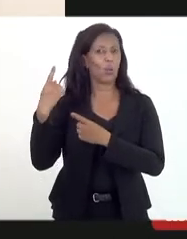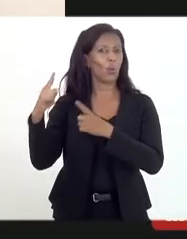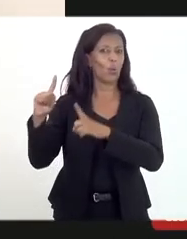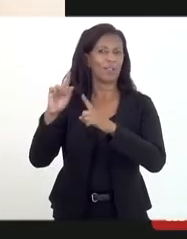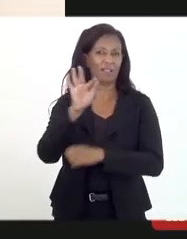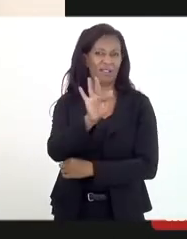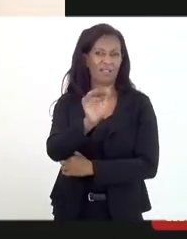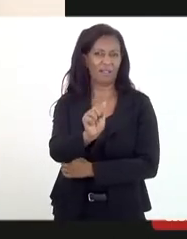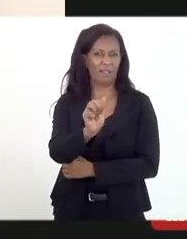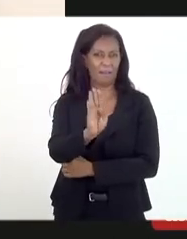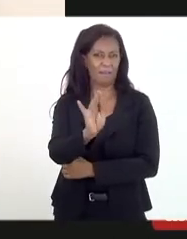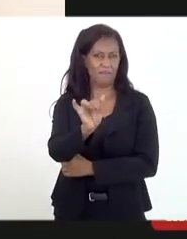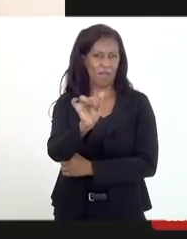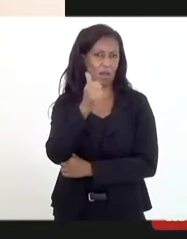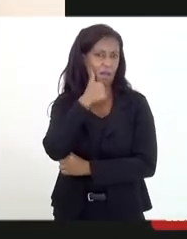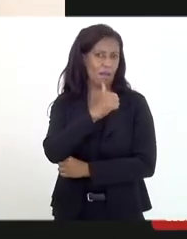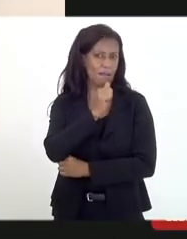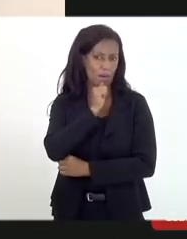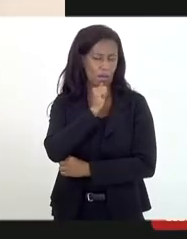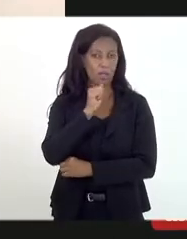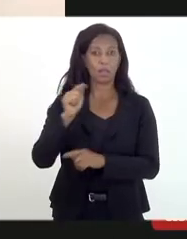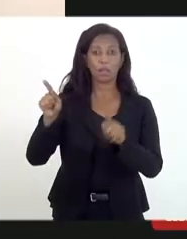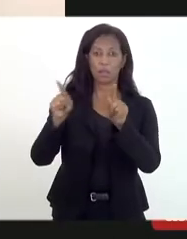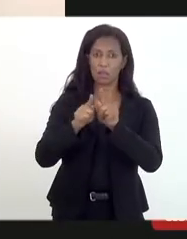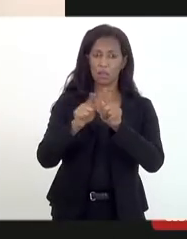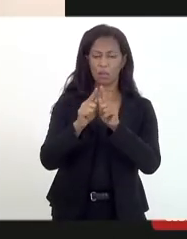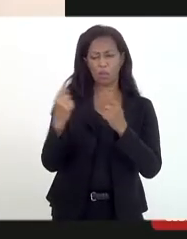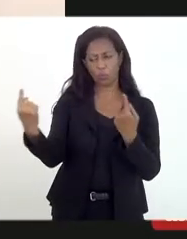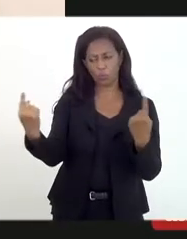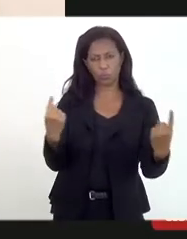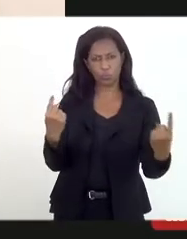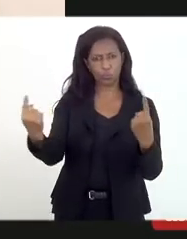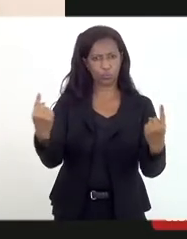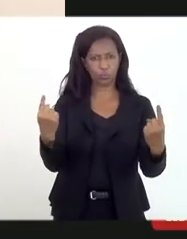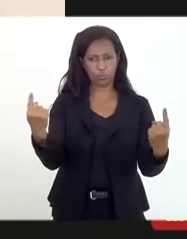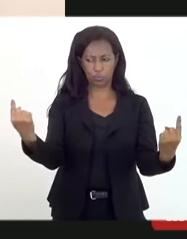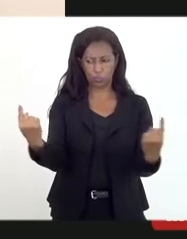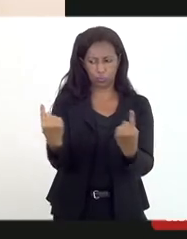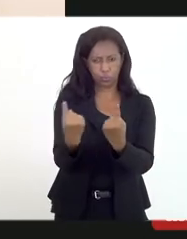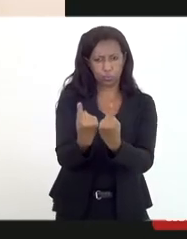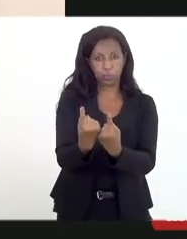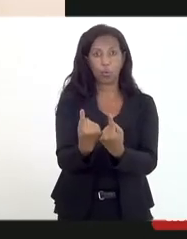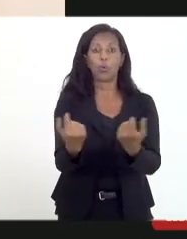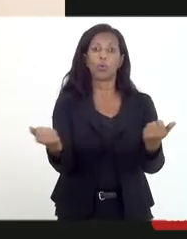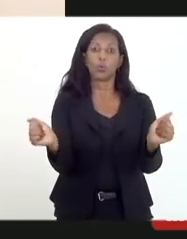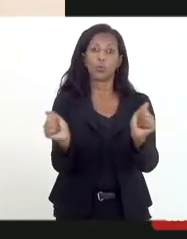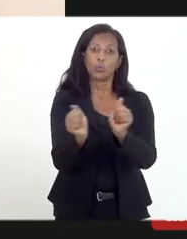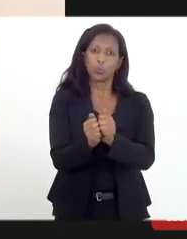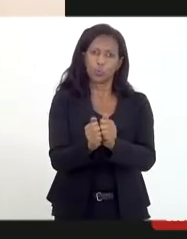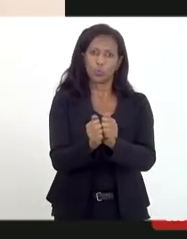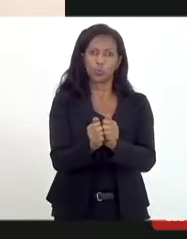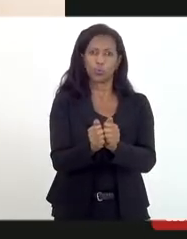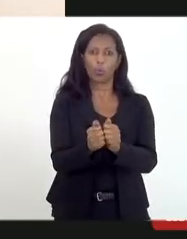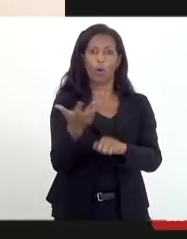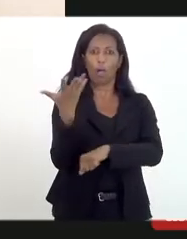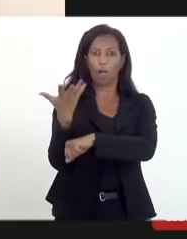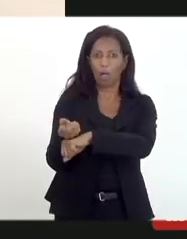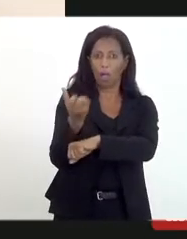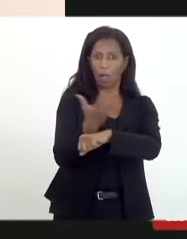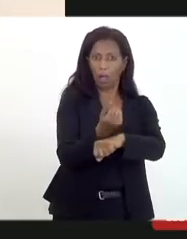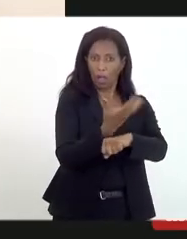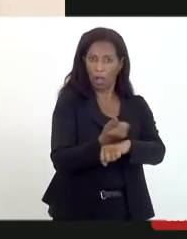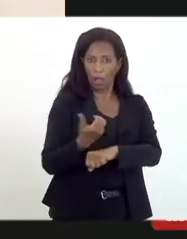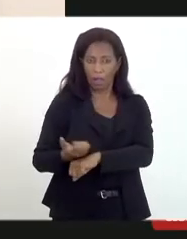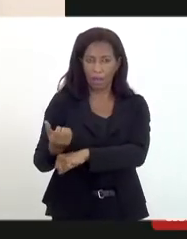à Fabiana. Foram ouvidos as partes, foram juntados pendrive com as gravações do